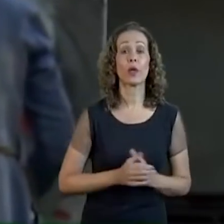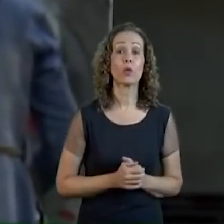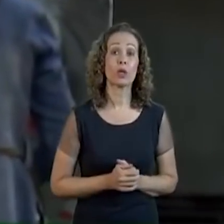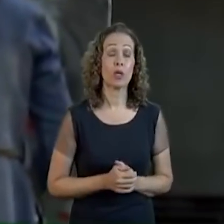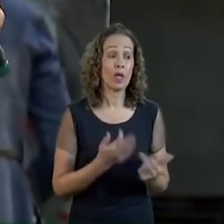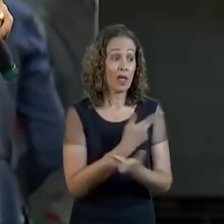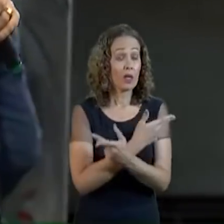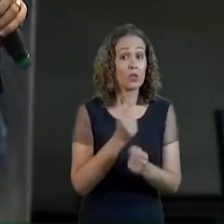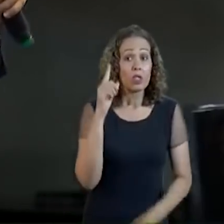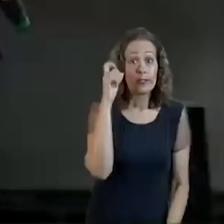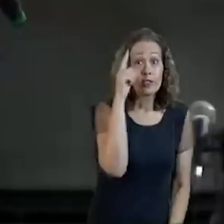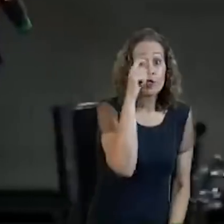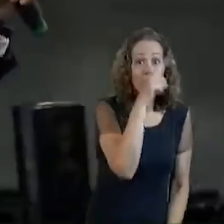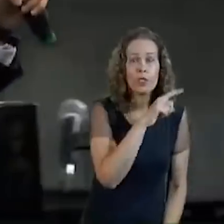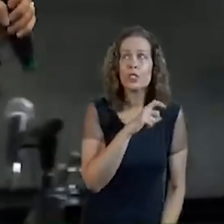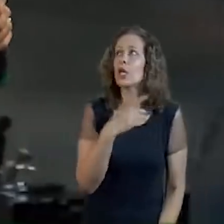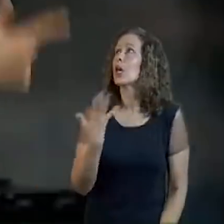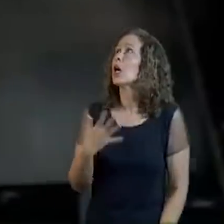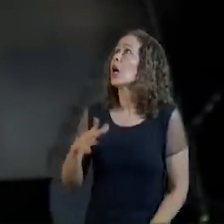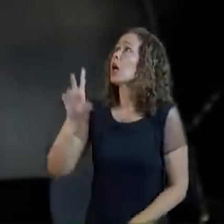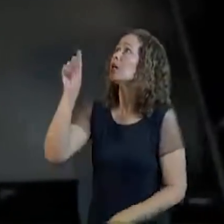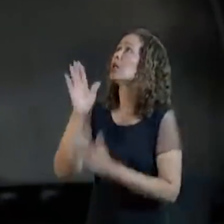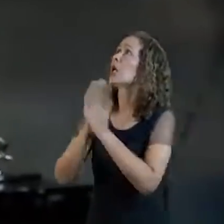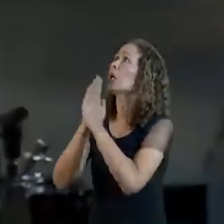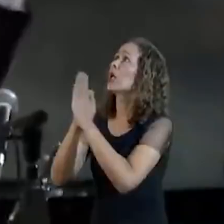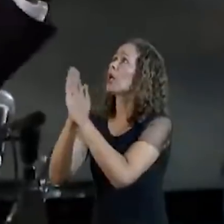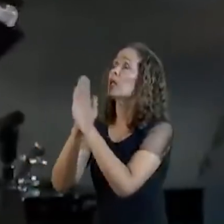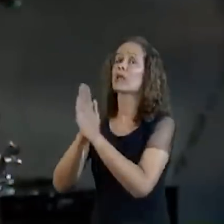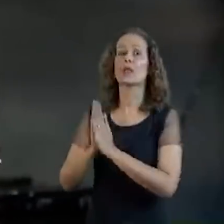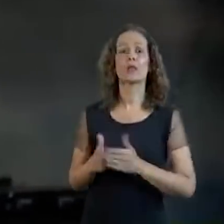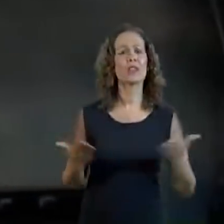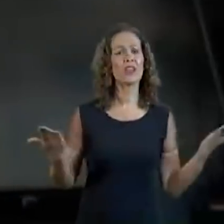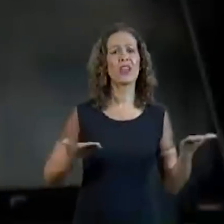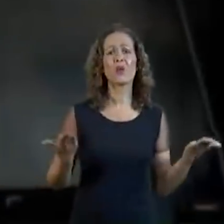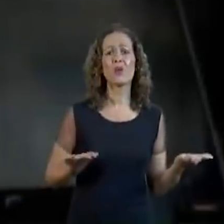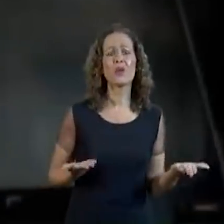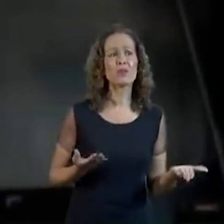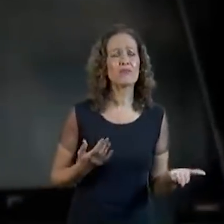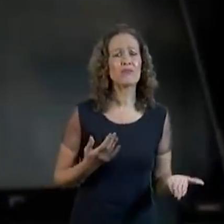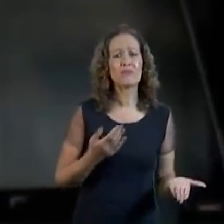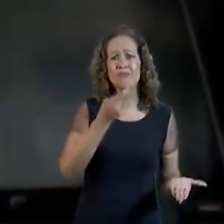Sim ou não? Hoje nem com a coisa apertando Nós estamos voltando para Jesus de jeito nenhum